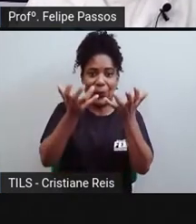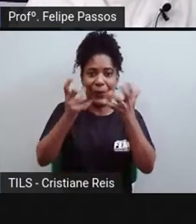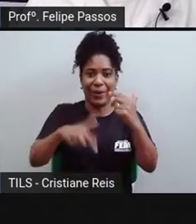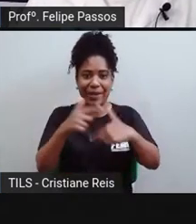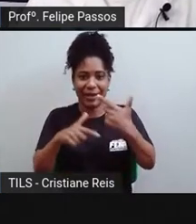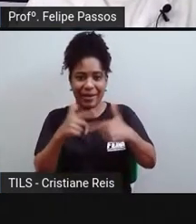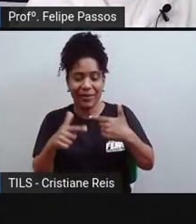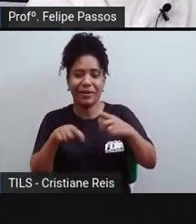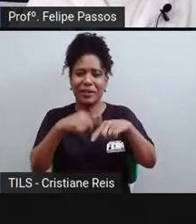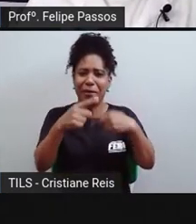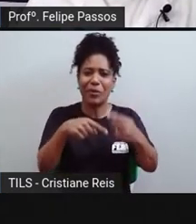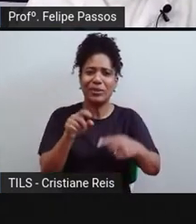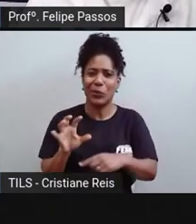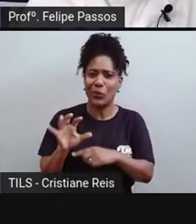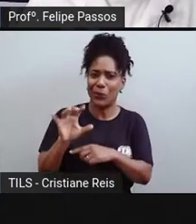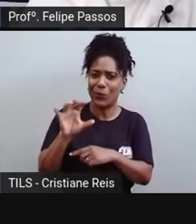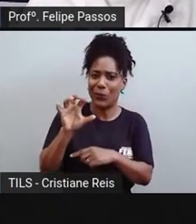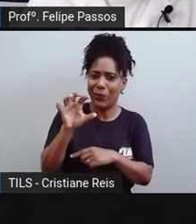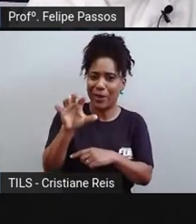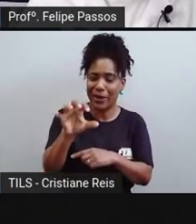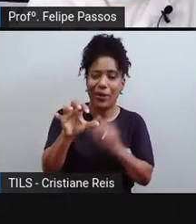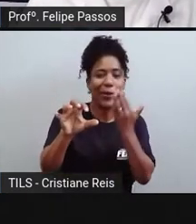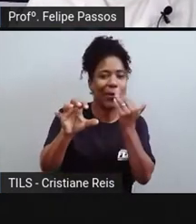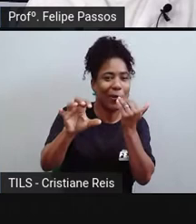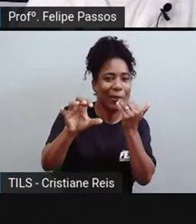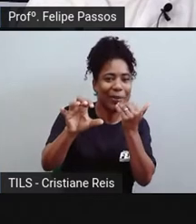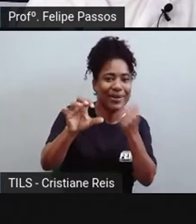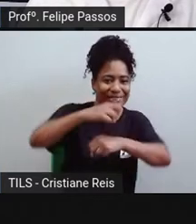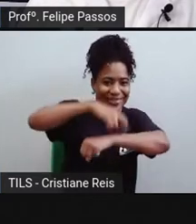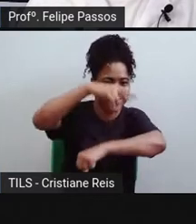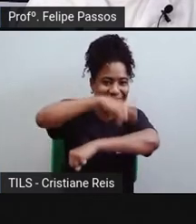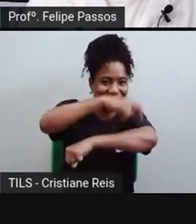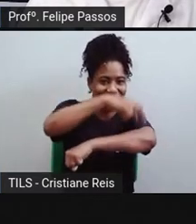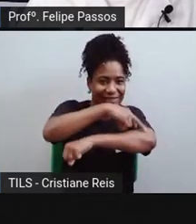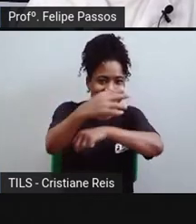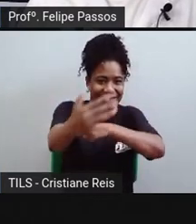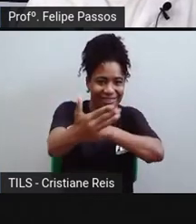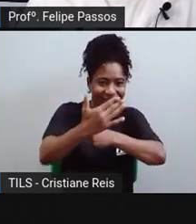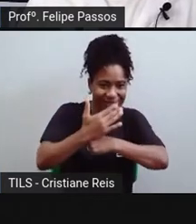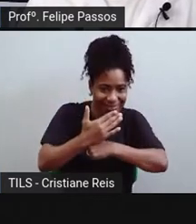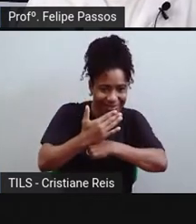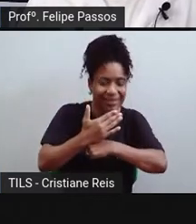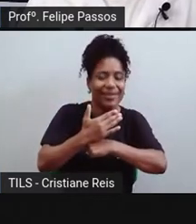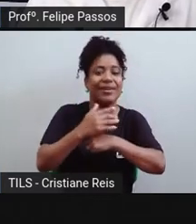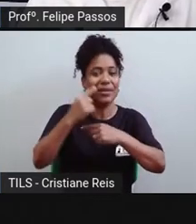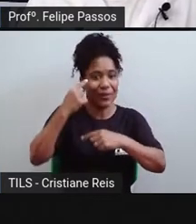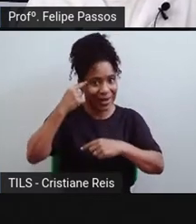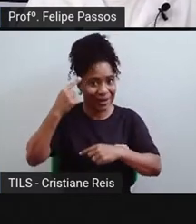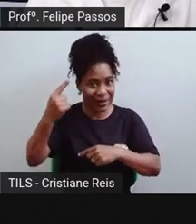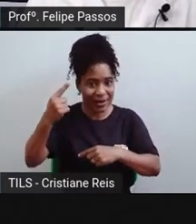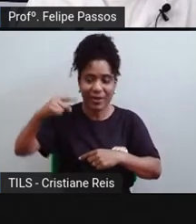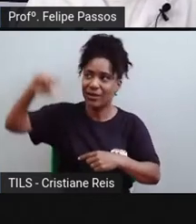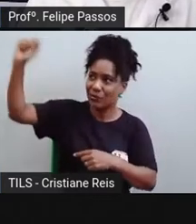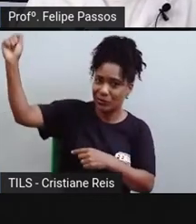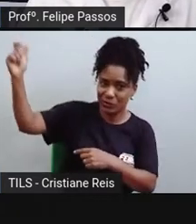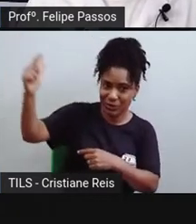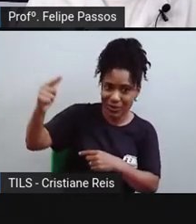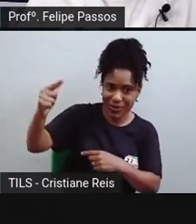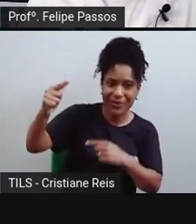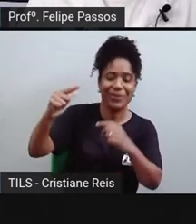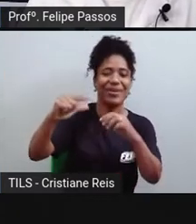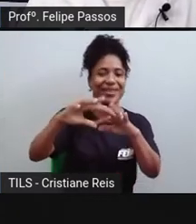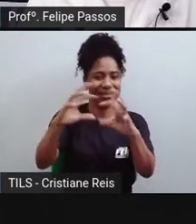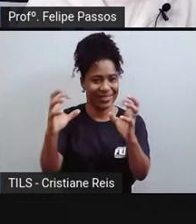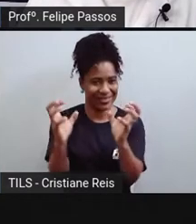comeu esse gafanhoto, a energia que era do repolho, que veio do sol, passou para o gafanhoto e depois passou para a aranha.